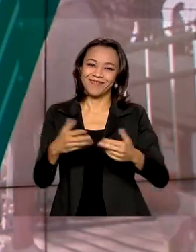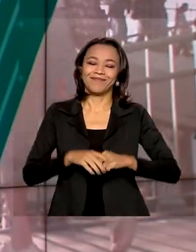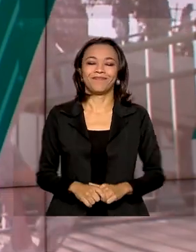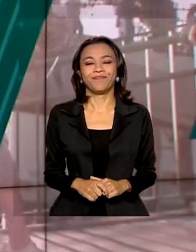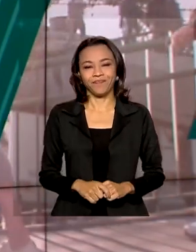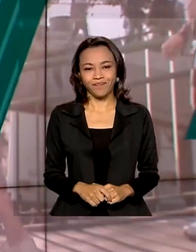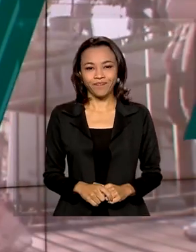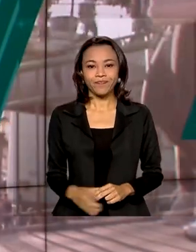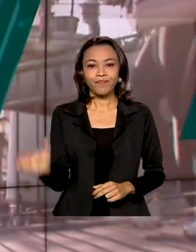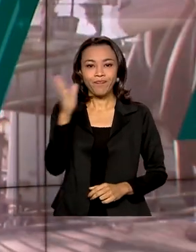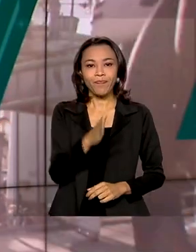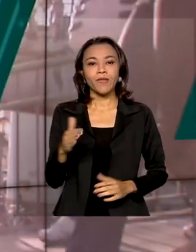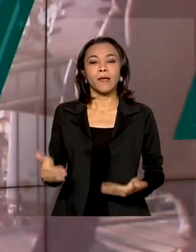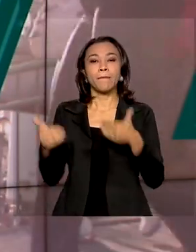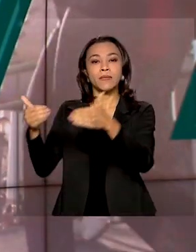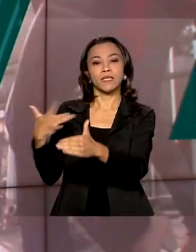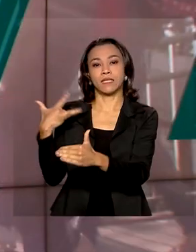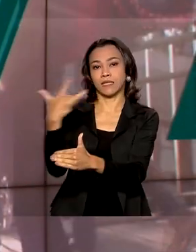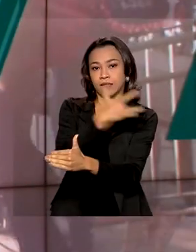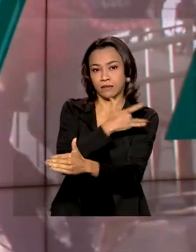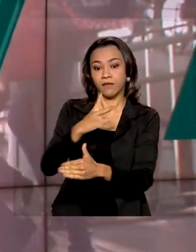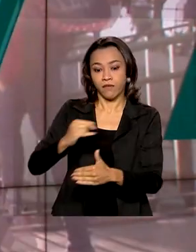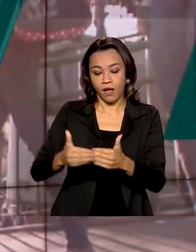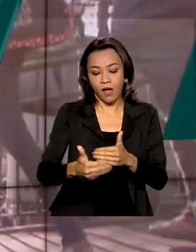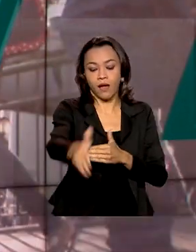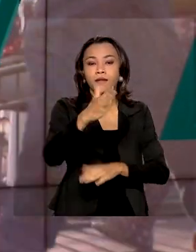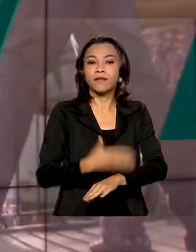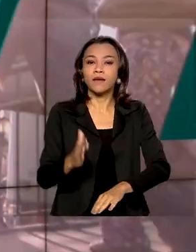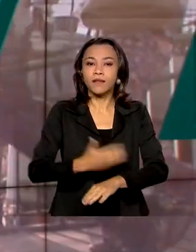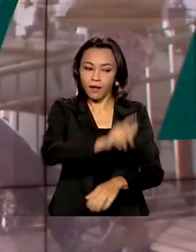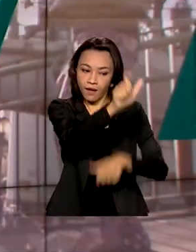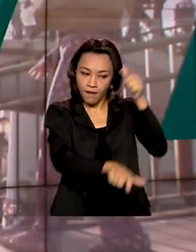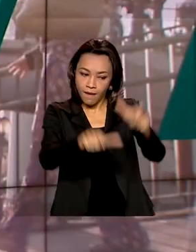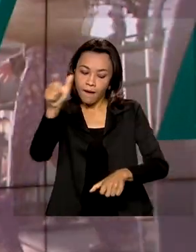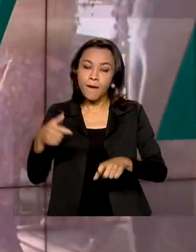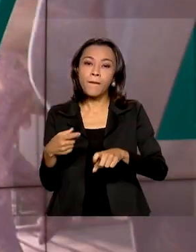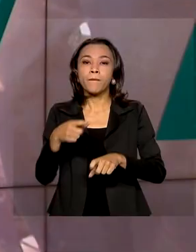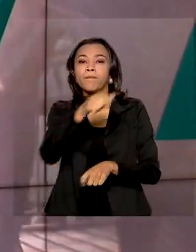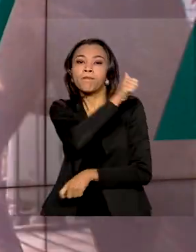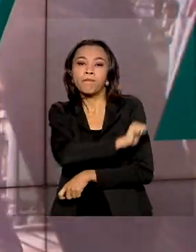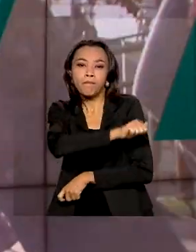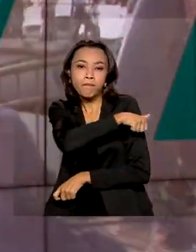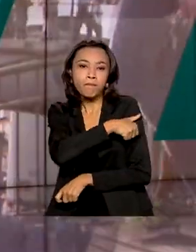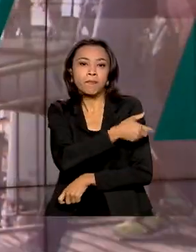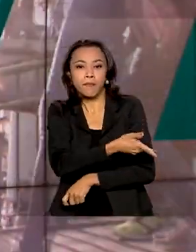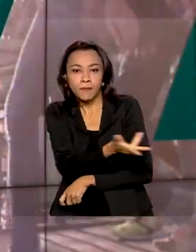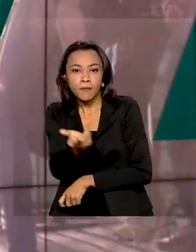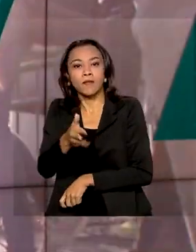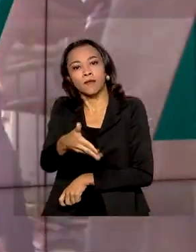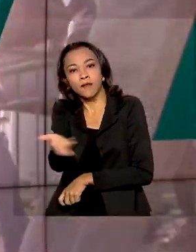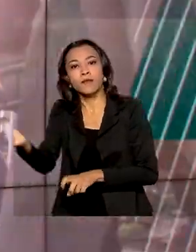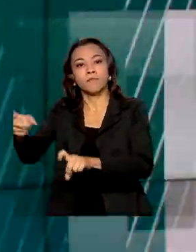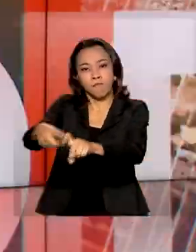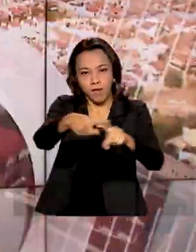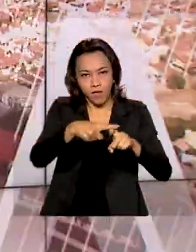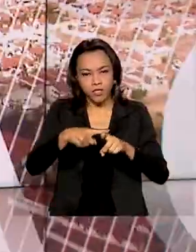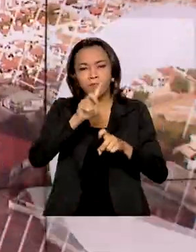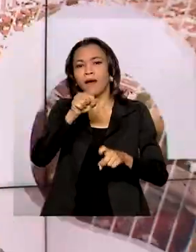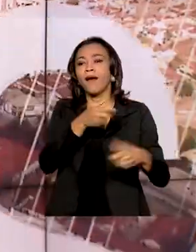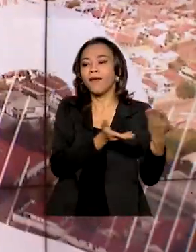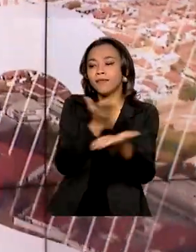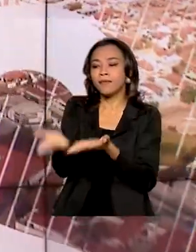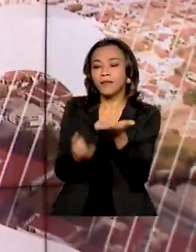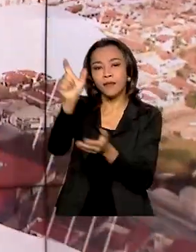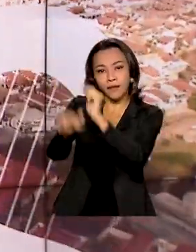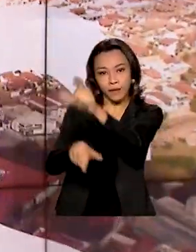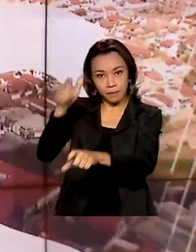O Ministério da Saúde vai capacitar médicos e enfermeiros que atuam nos serviços de emergência para atender pacientes